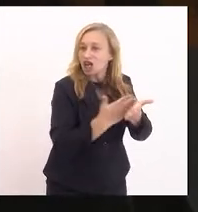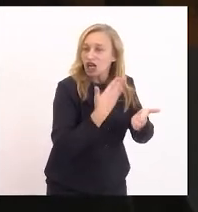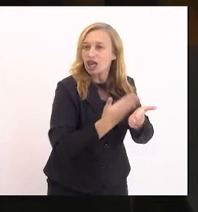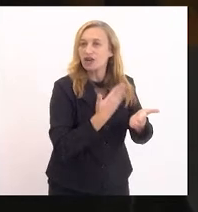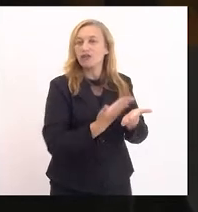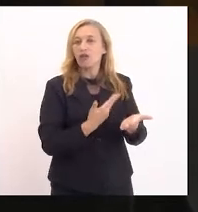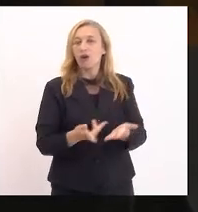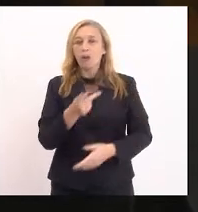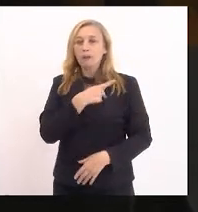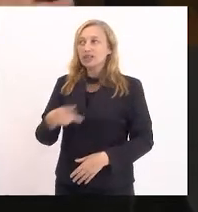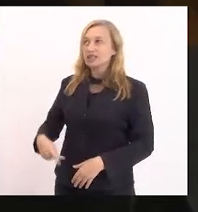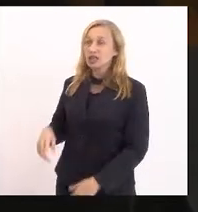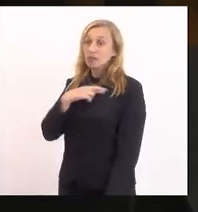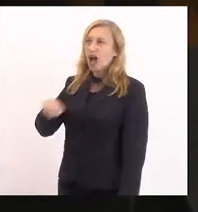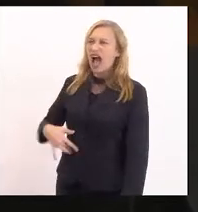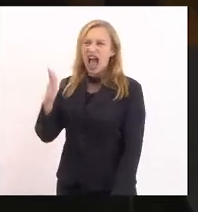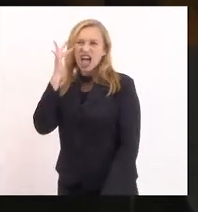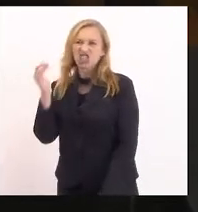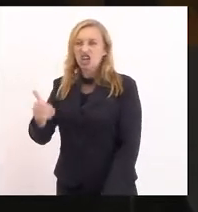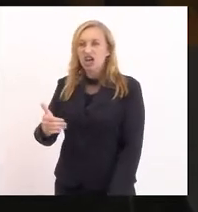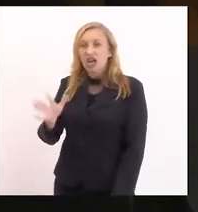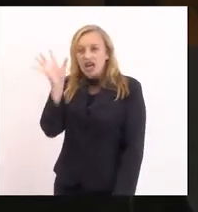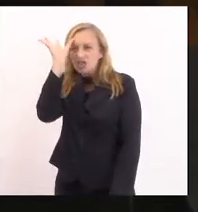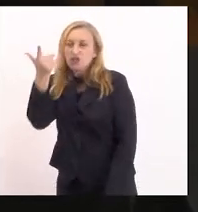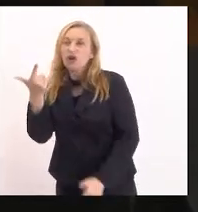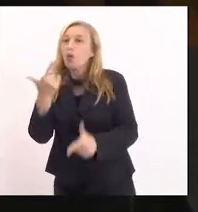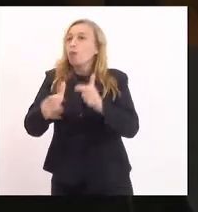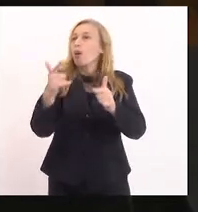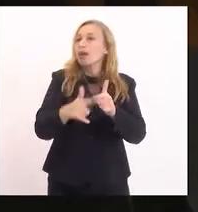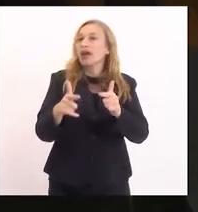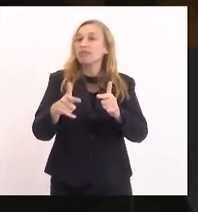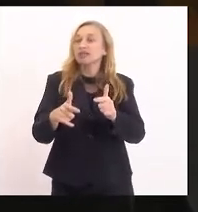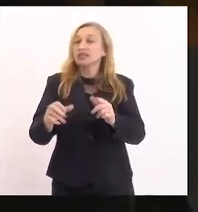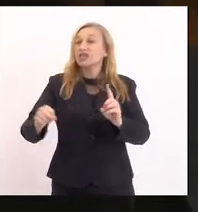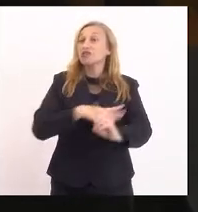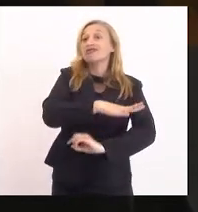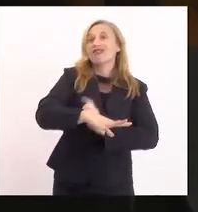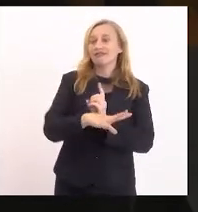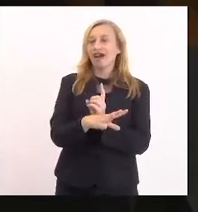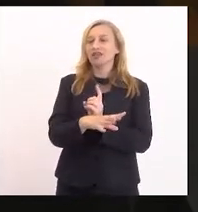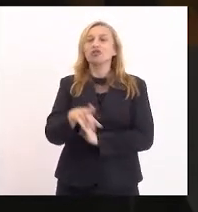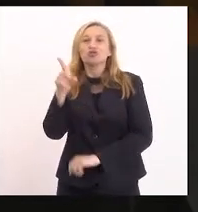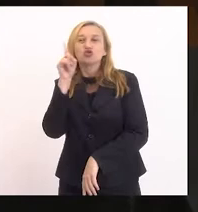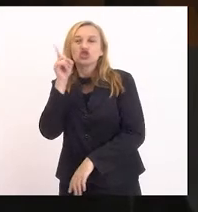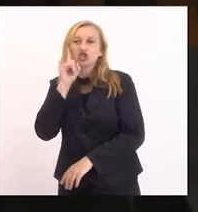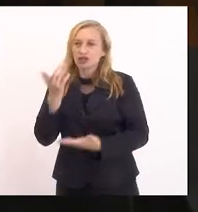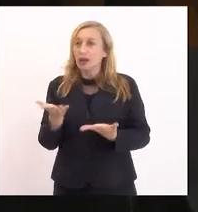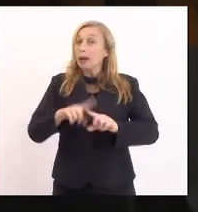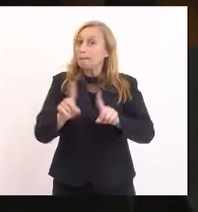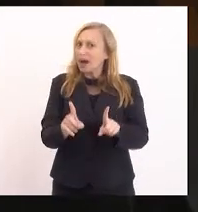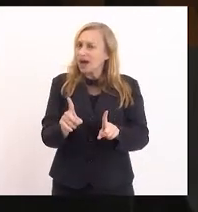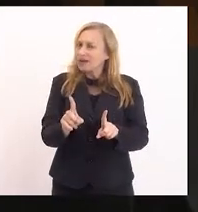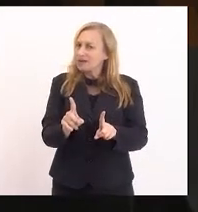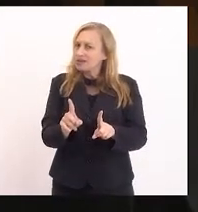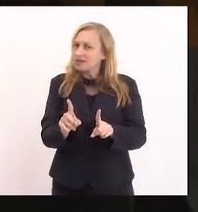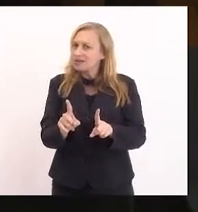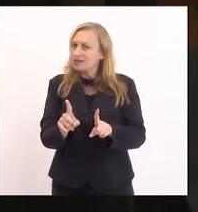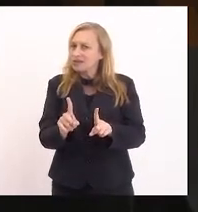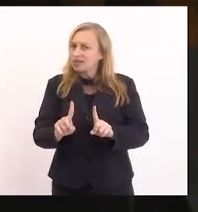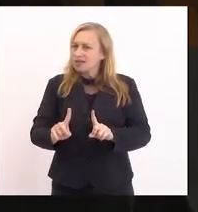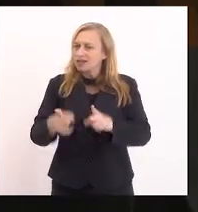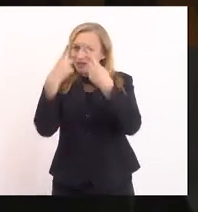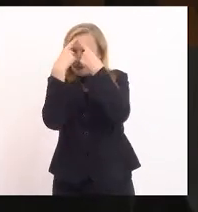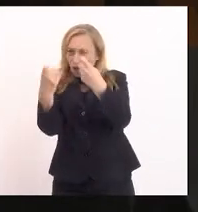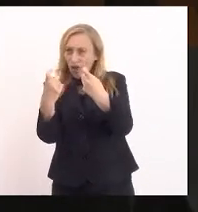Presidente da República acha que vão resolver os problemas da convivência cotidiana, os problemas do dia a dia, só que além dessa atmosfera de